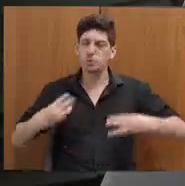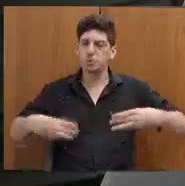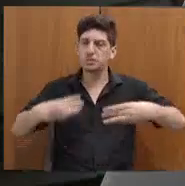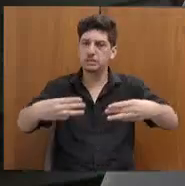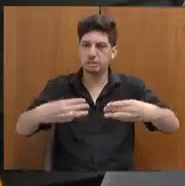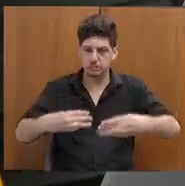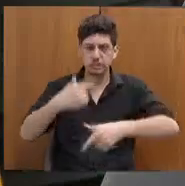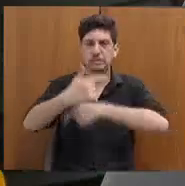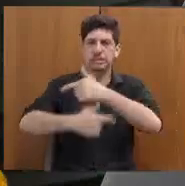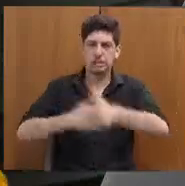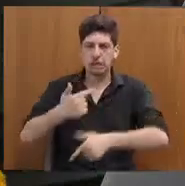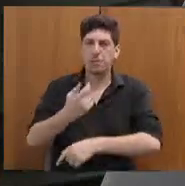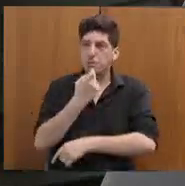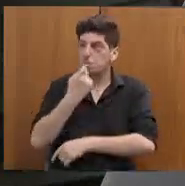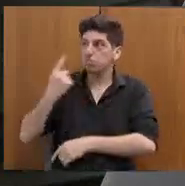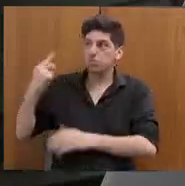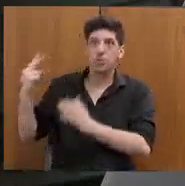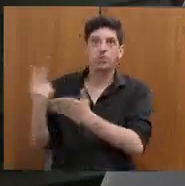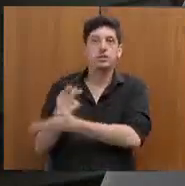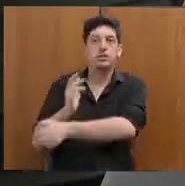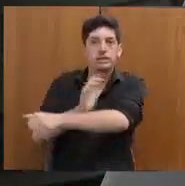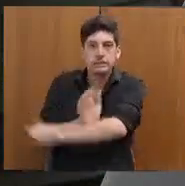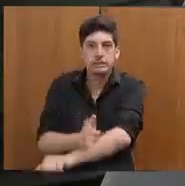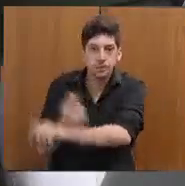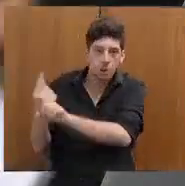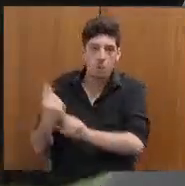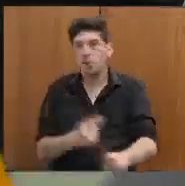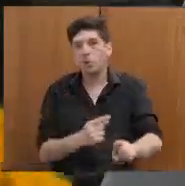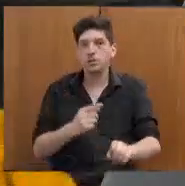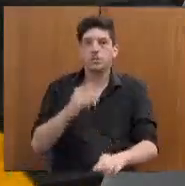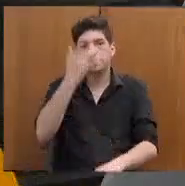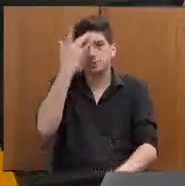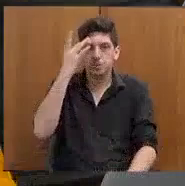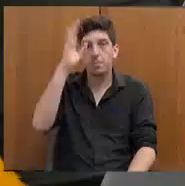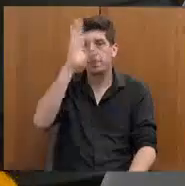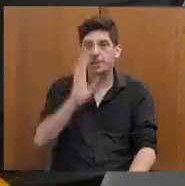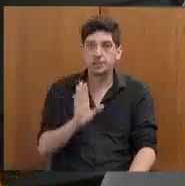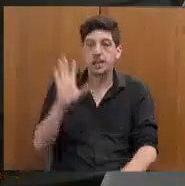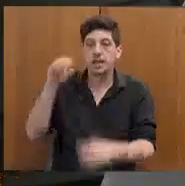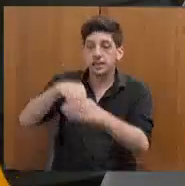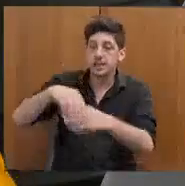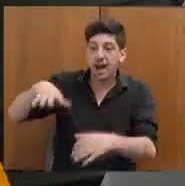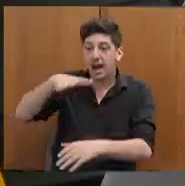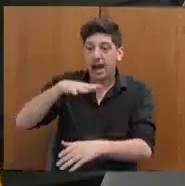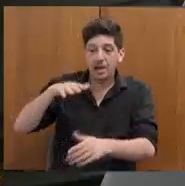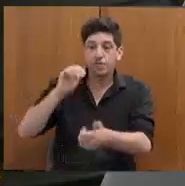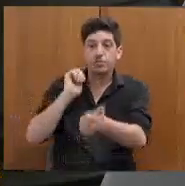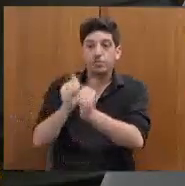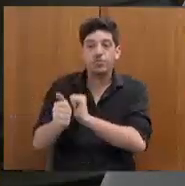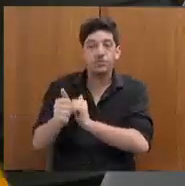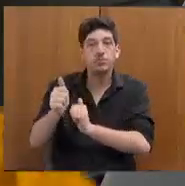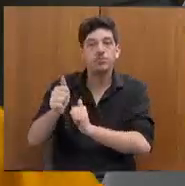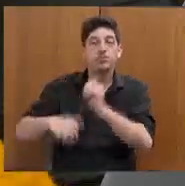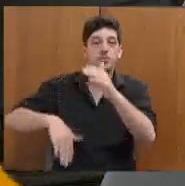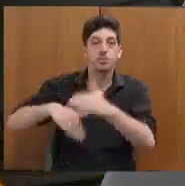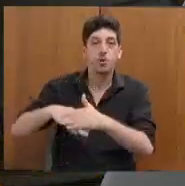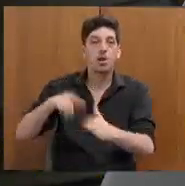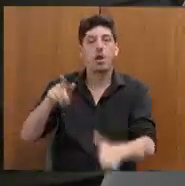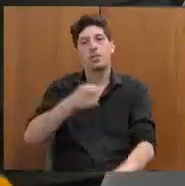no mais recente caso de racismo contra um brasileiro na Espanha. Então, delimitar aqui a necessidade de nós